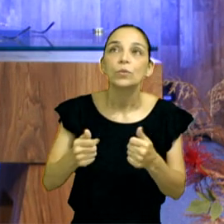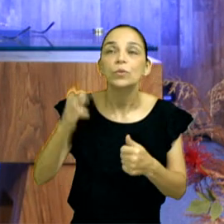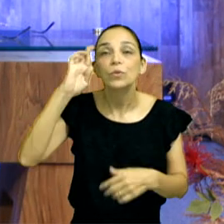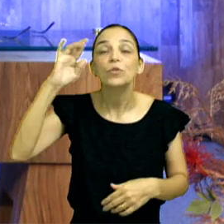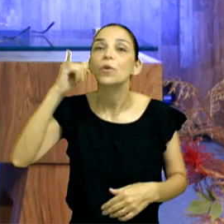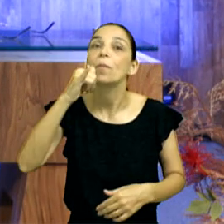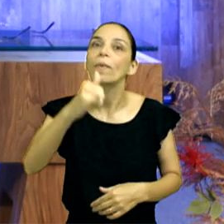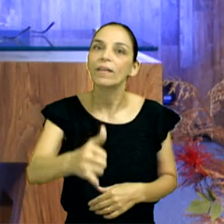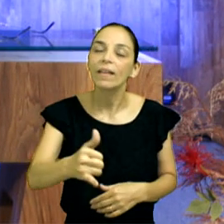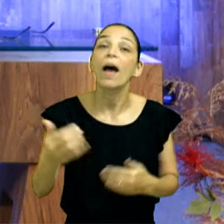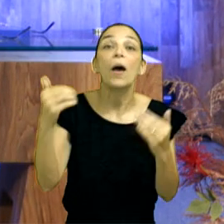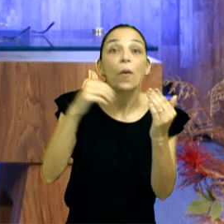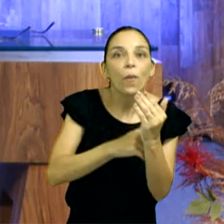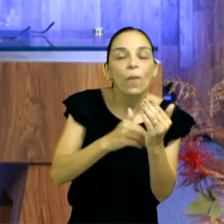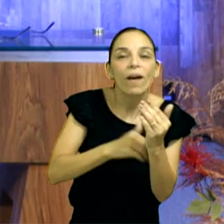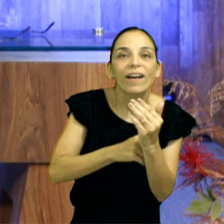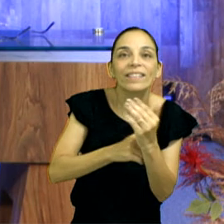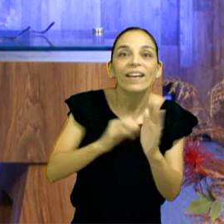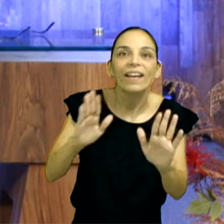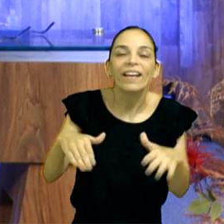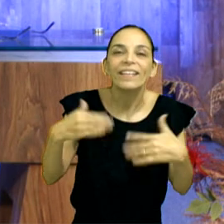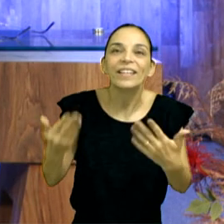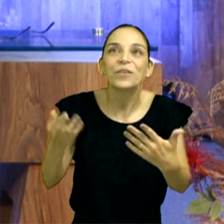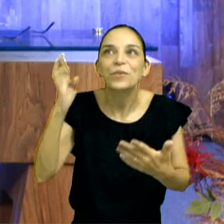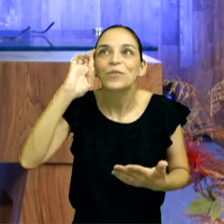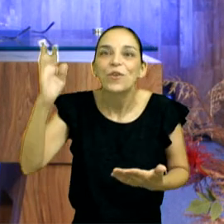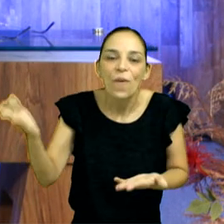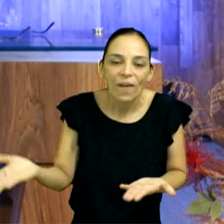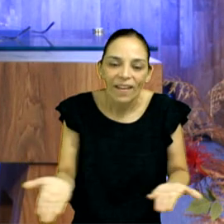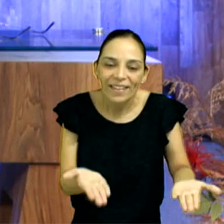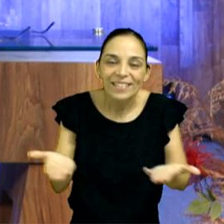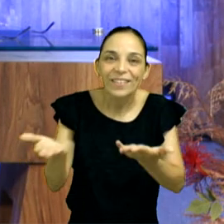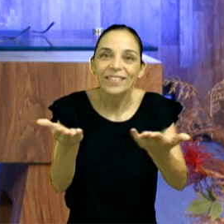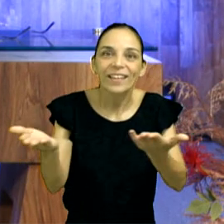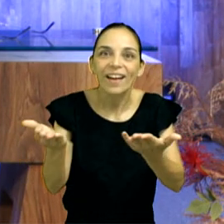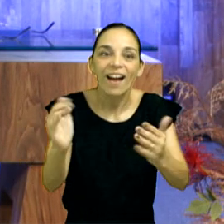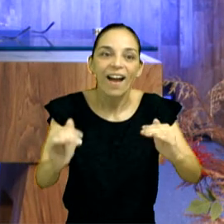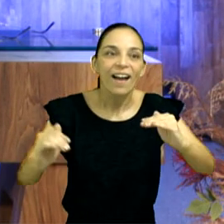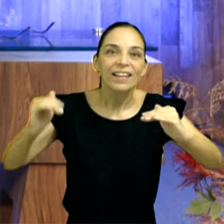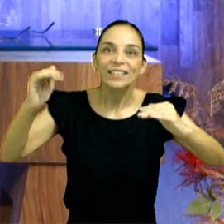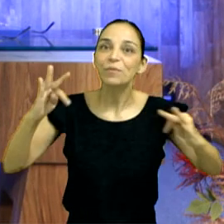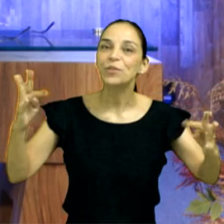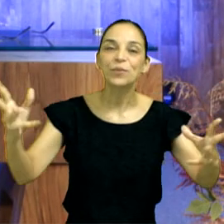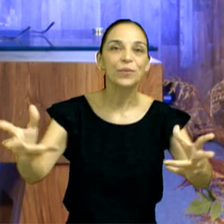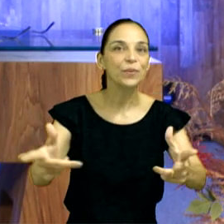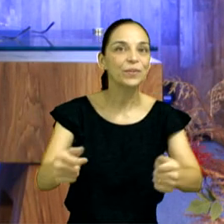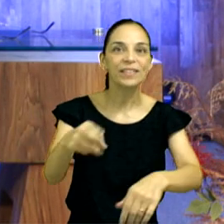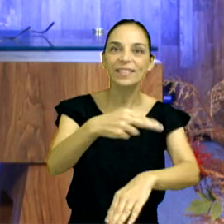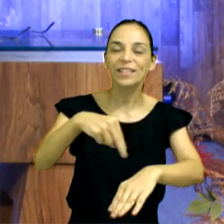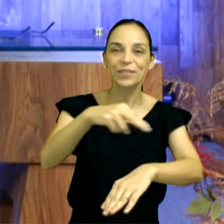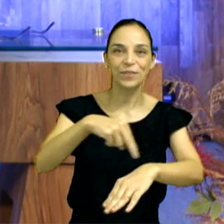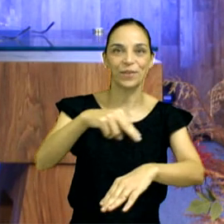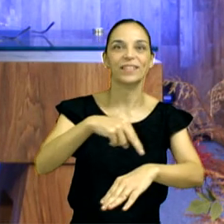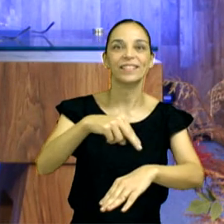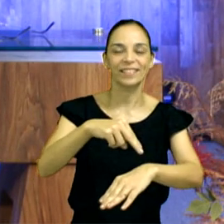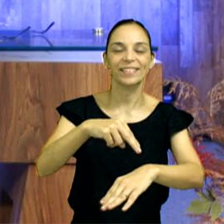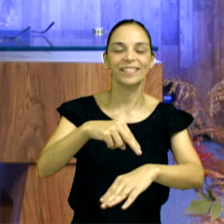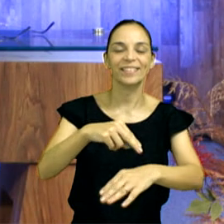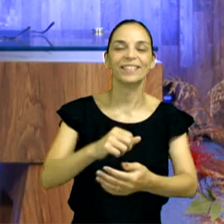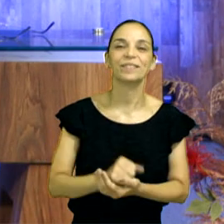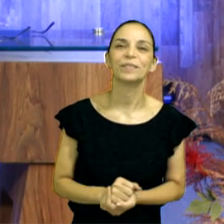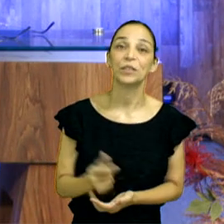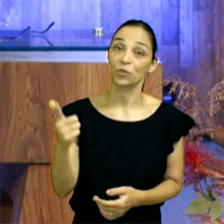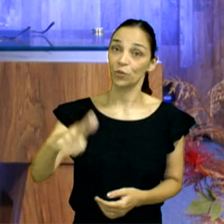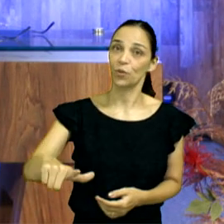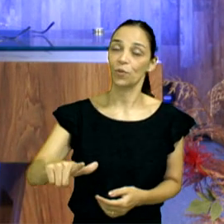o Senhor teu Deus te exaltará sobre todas as nações da terra. Está bem? Vamos ler de novo? Será que, se